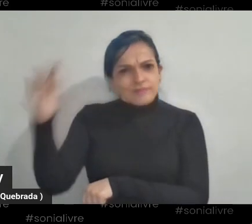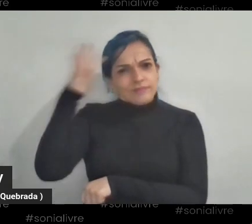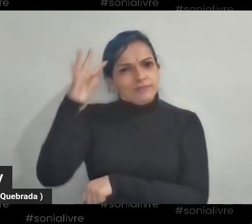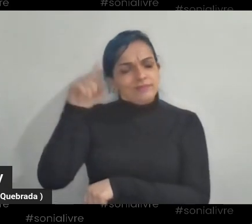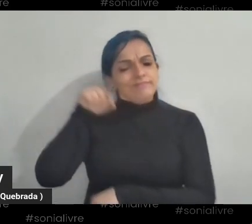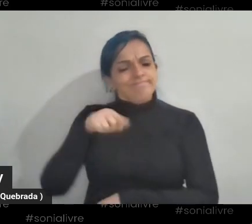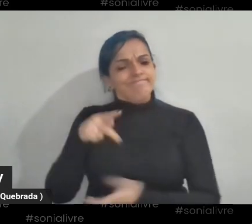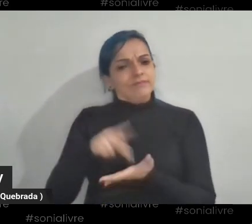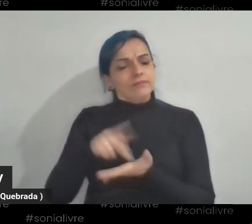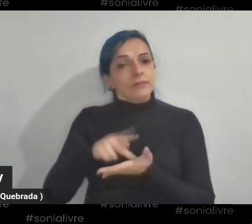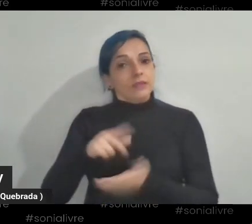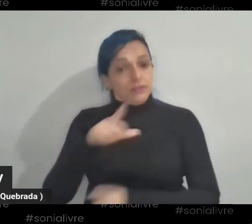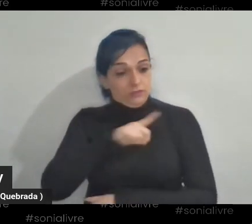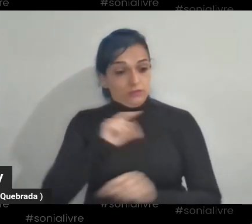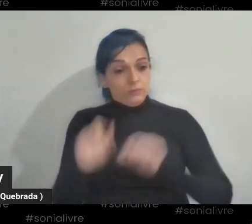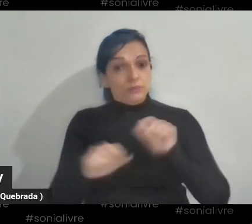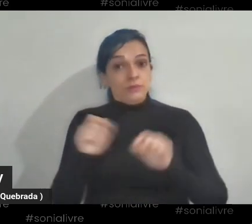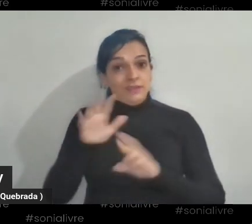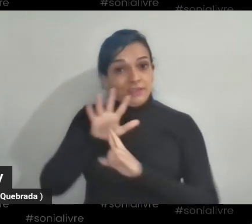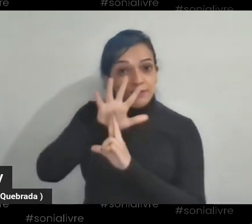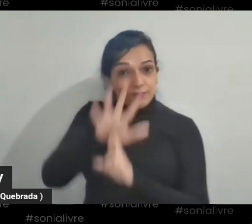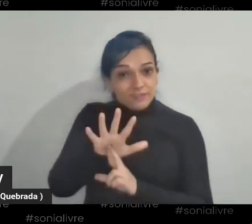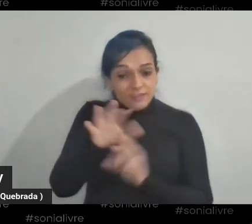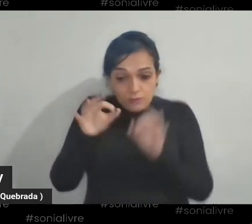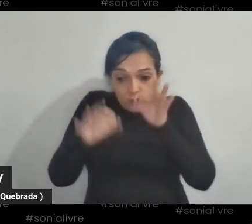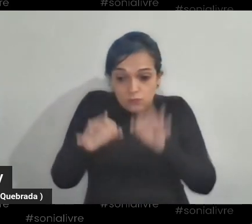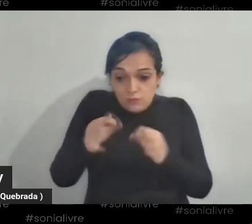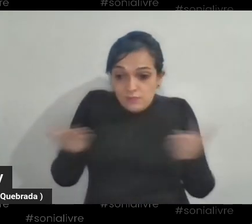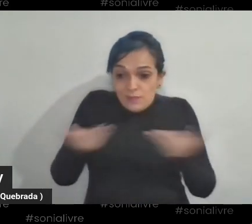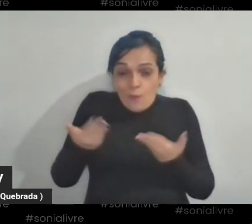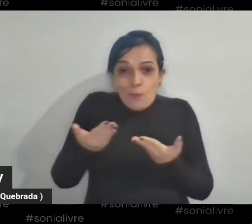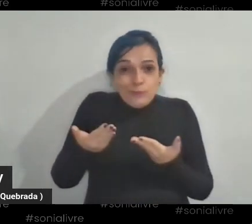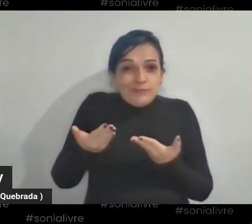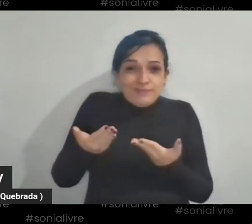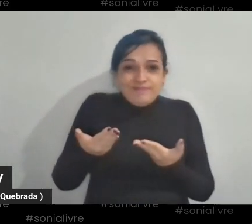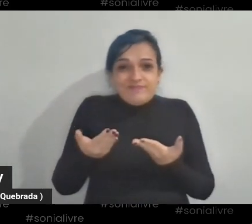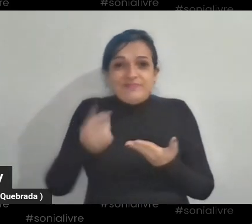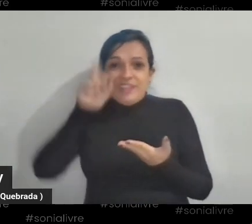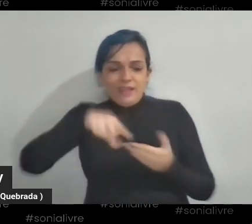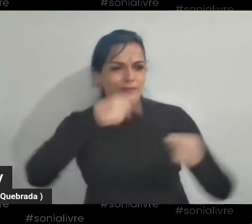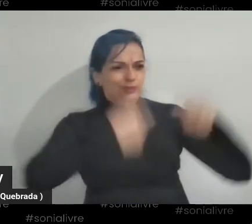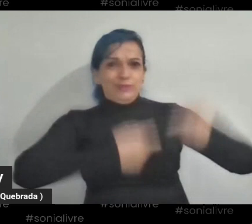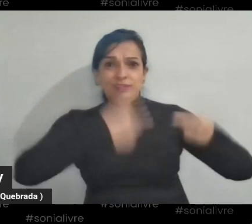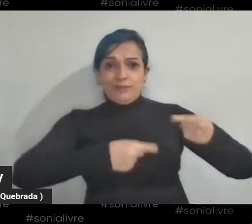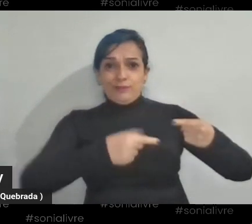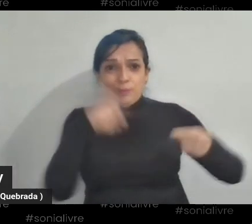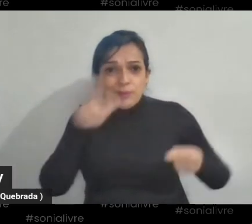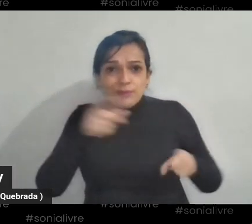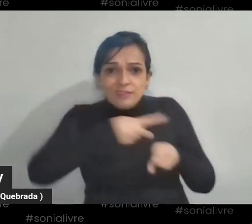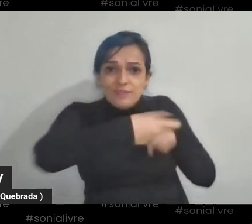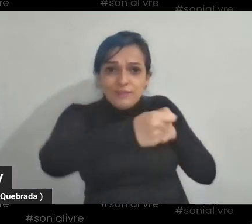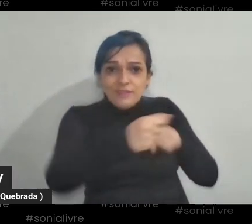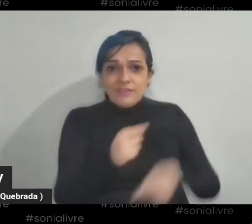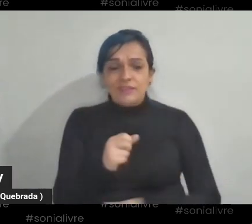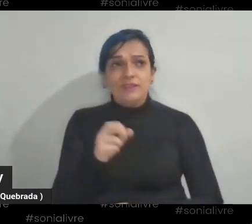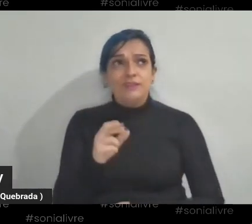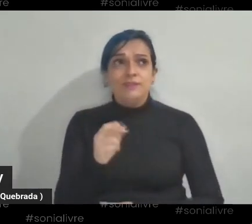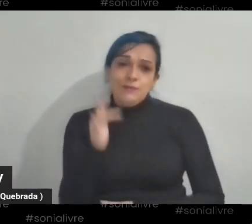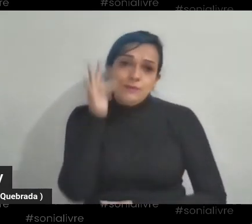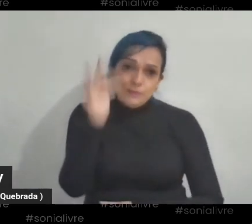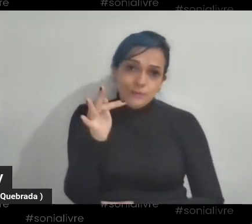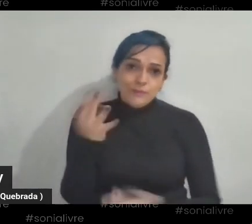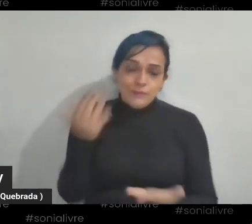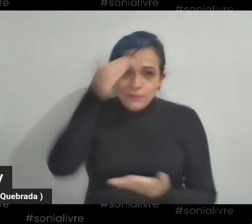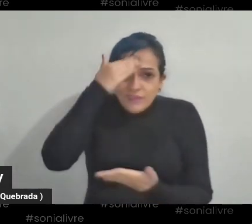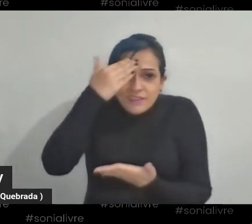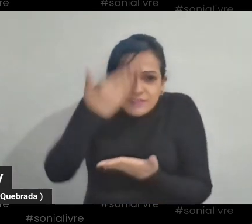nós tínhamos como referência de justiça hoje para nós é um desafio a ser vencido, né? Nós acreditamos que em muitos momentos